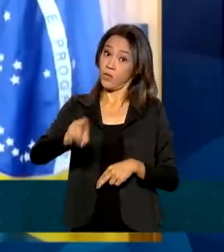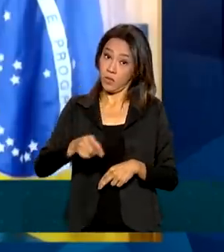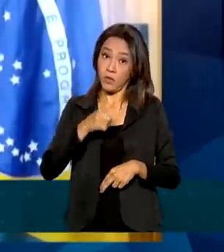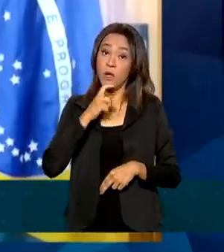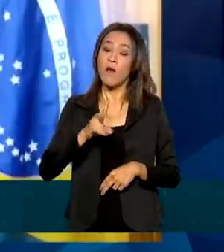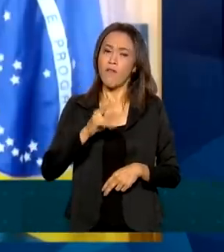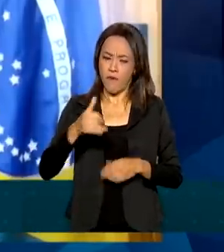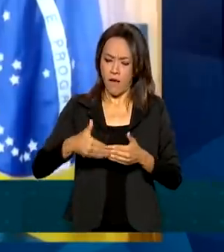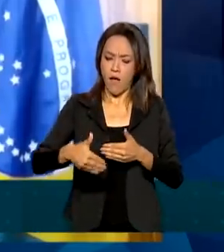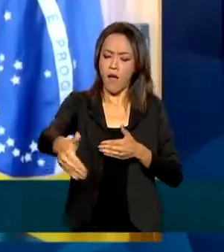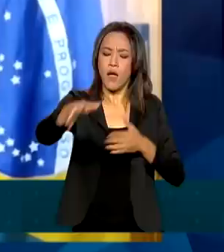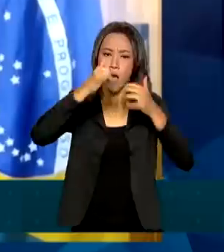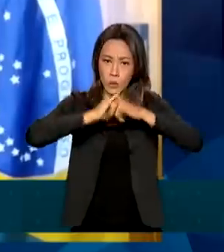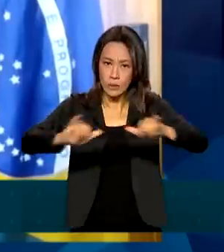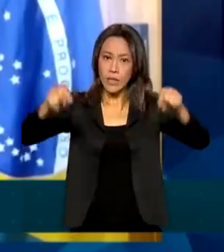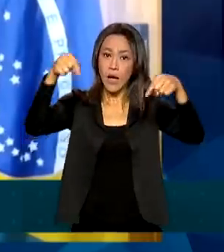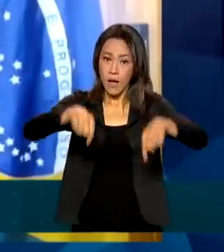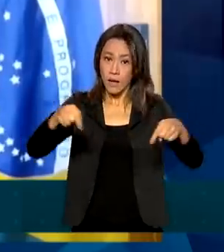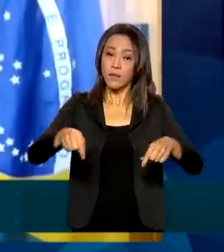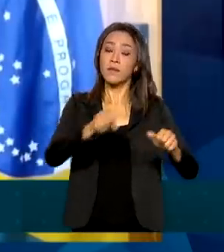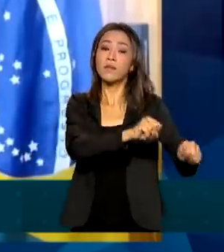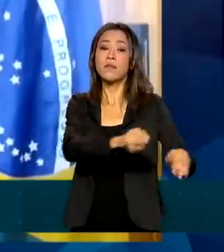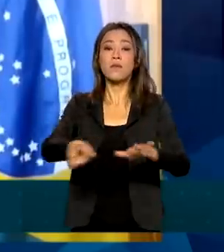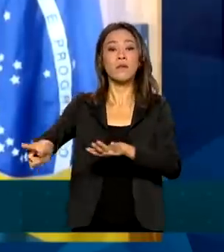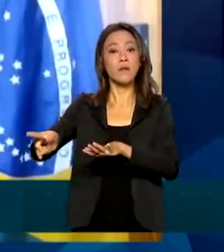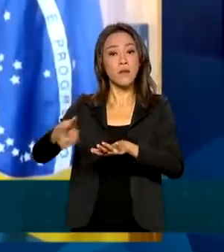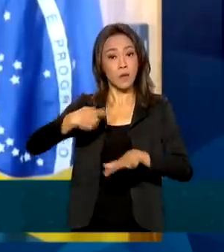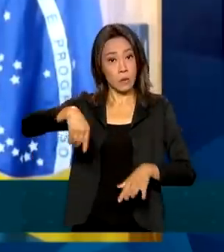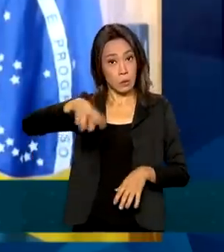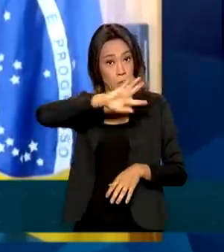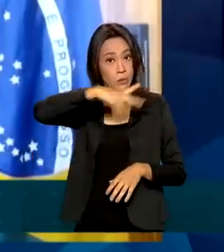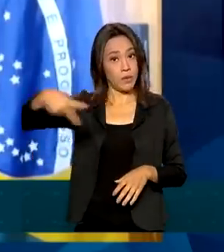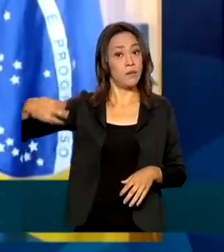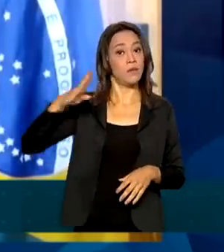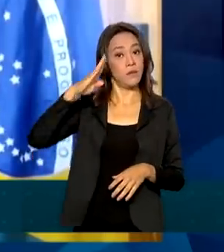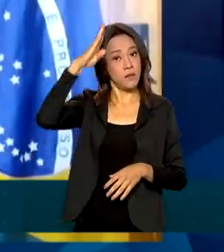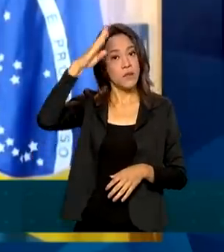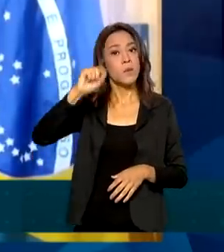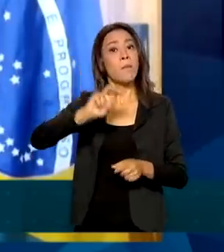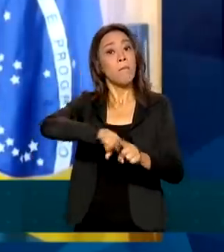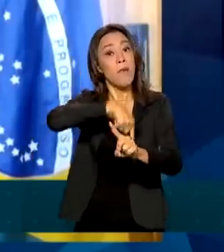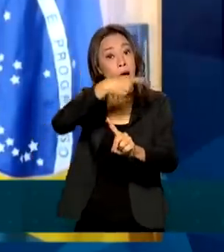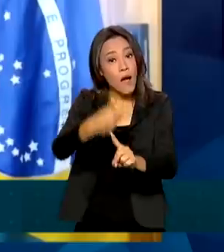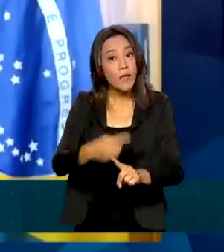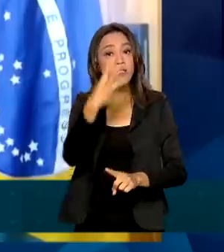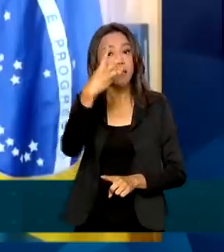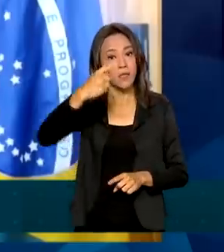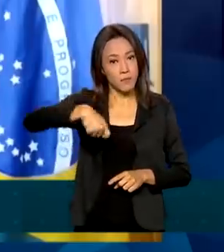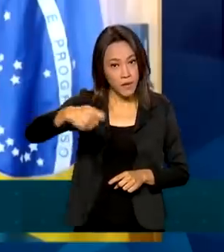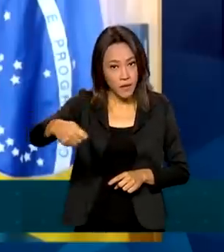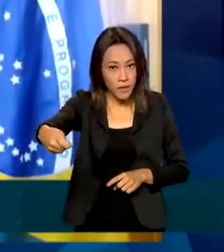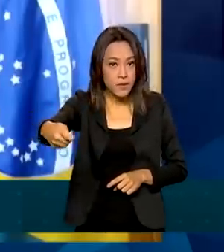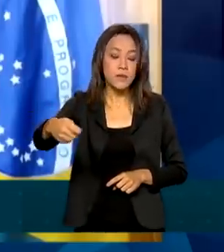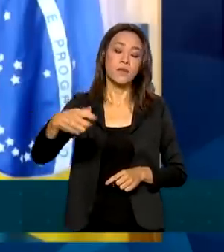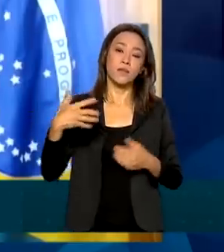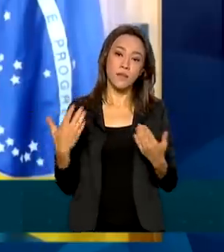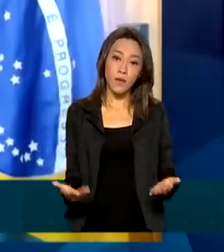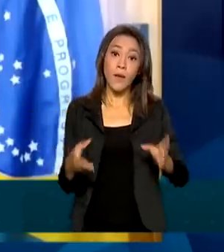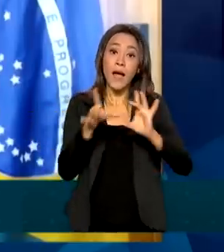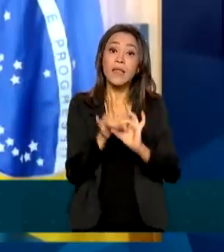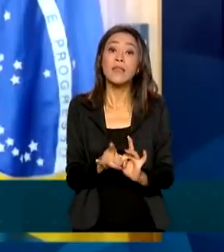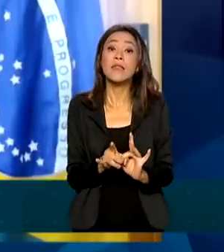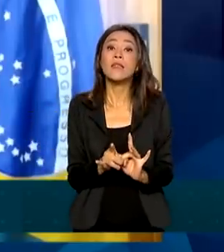anunciar, talvez ainda nesta semana, mais três meses de auxílio emergencial. A democracia